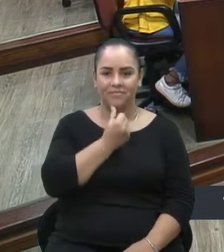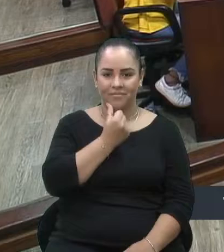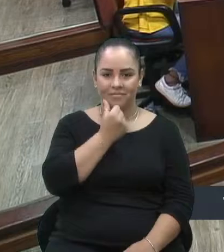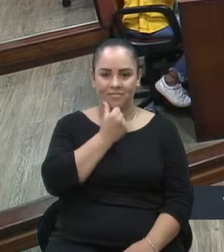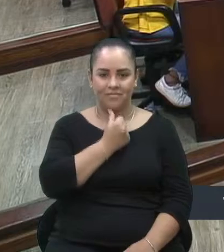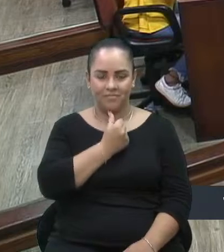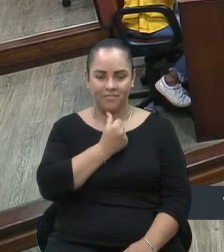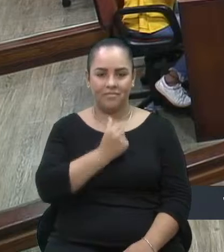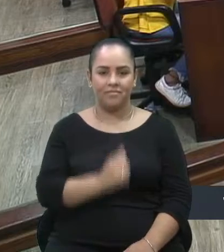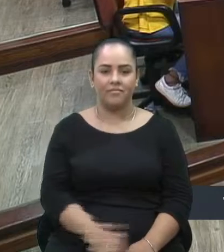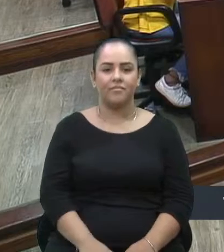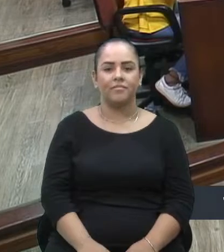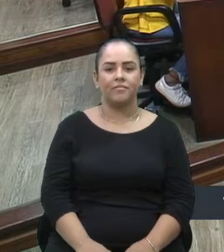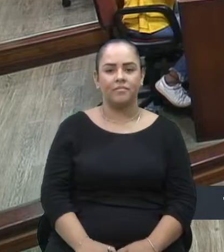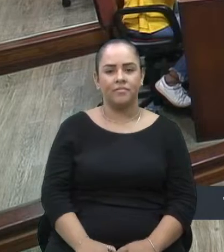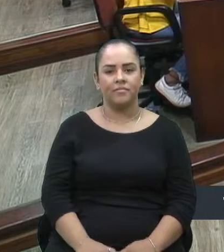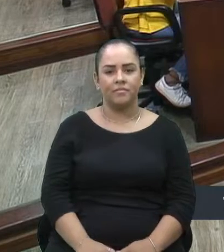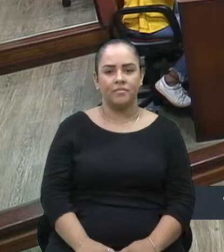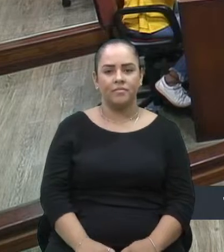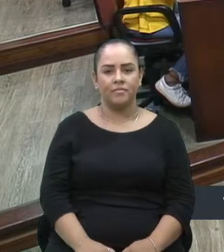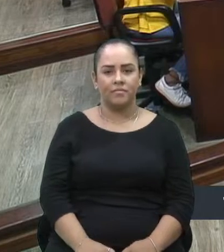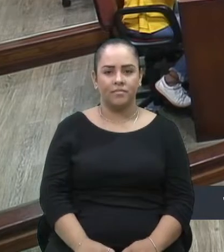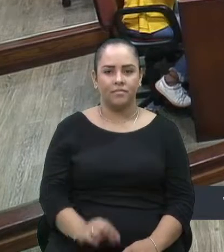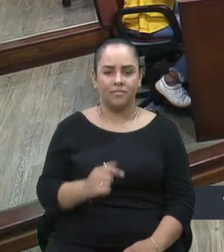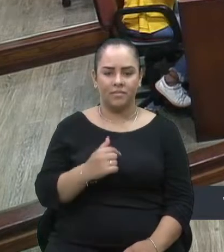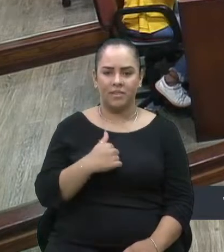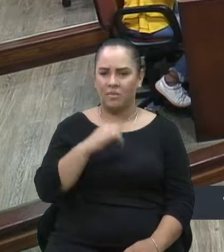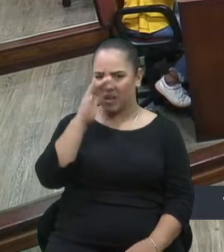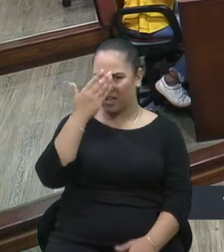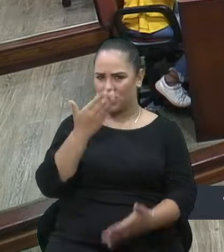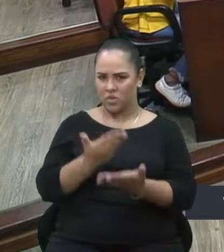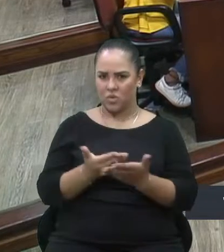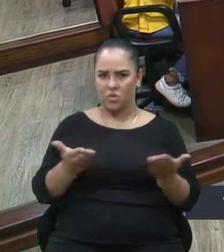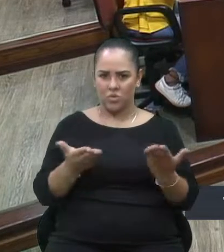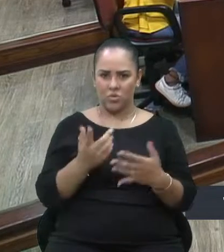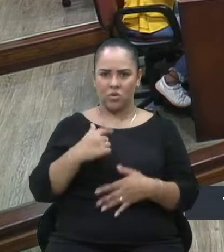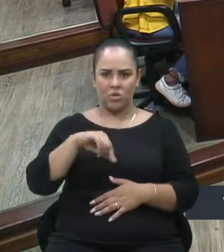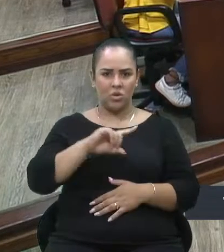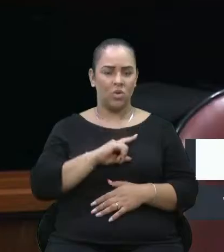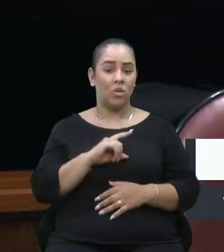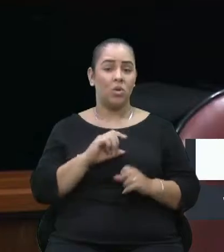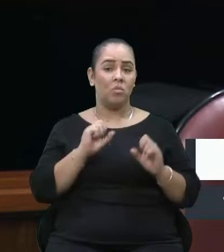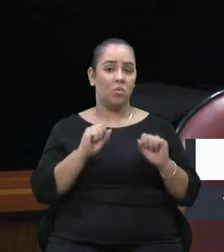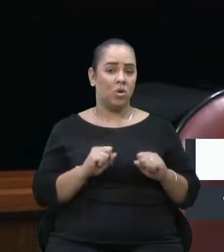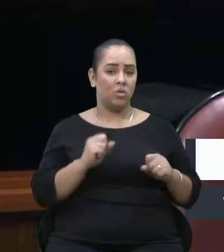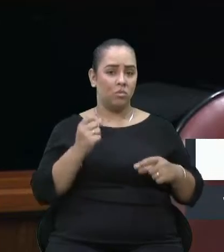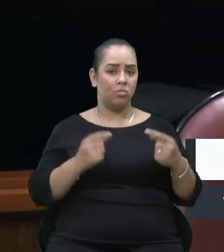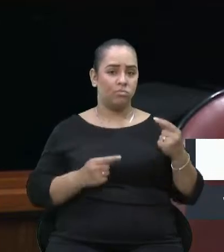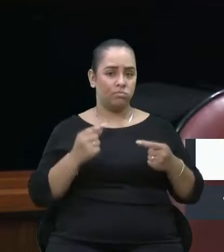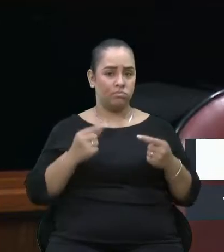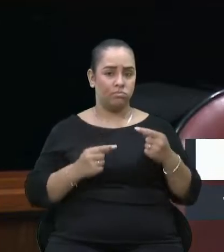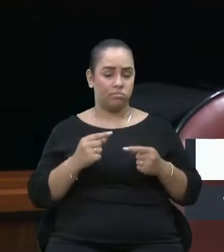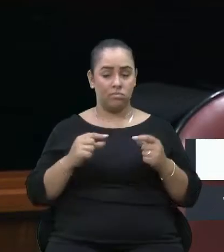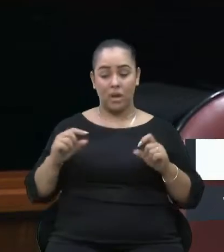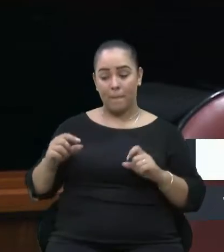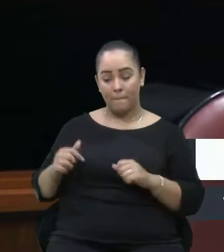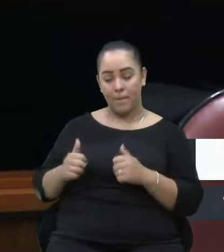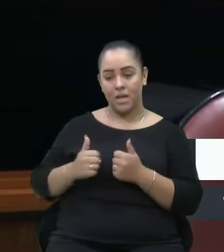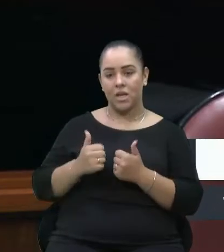hoje a gente poderia estar discutindo aqui a melhoria do